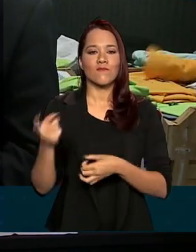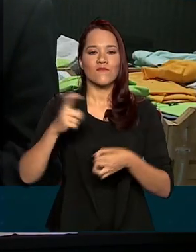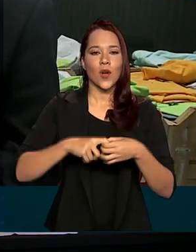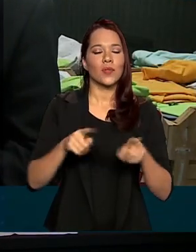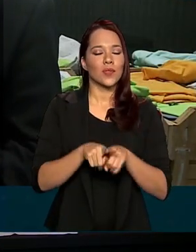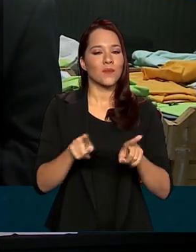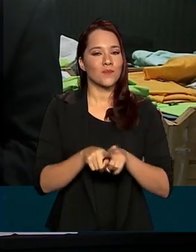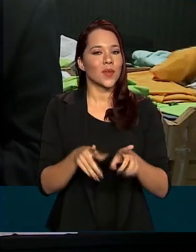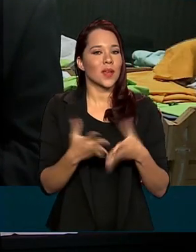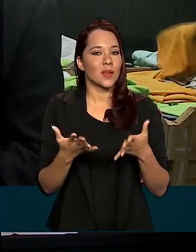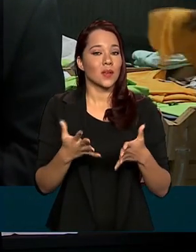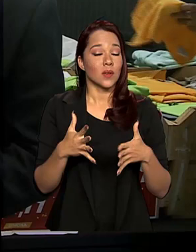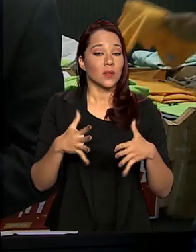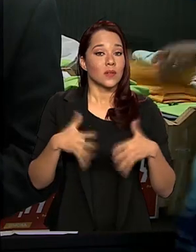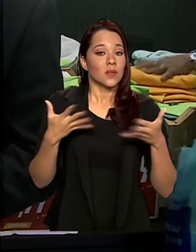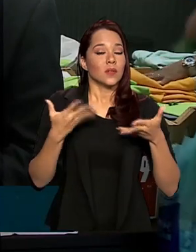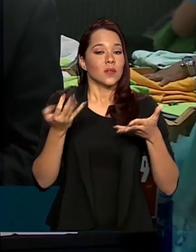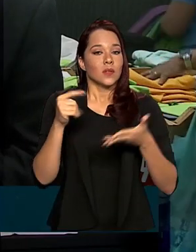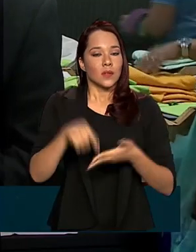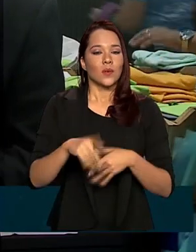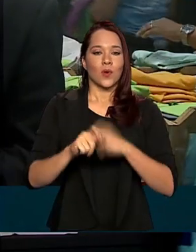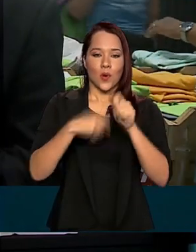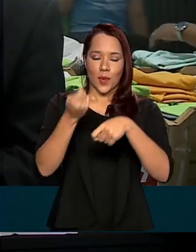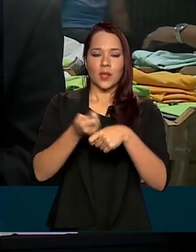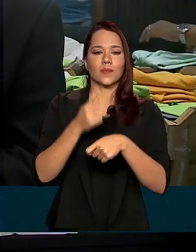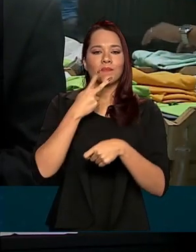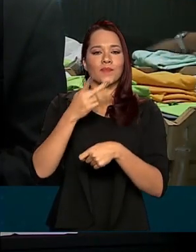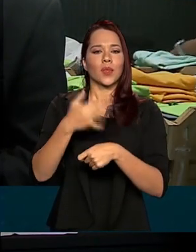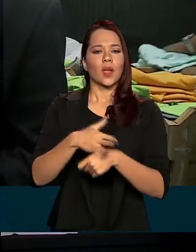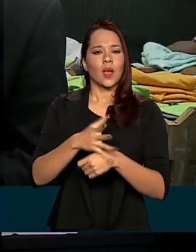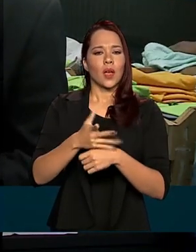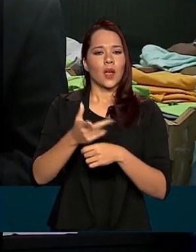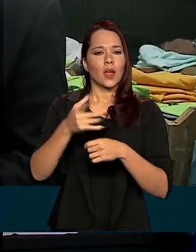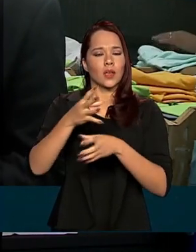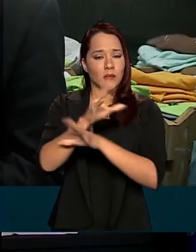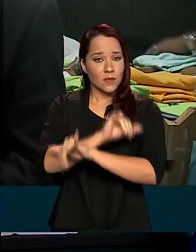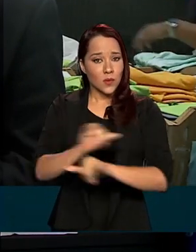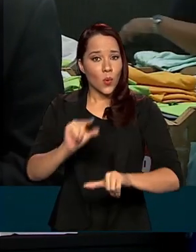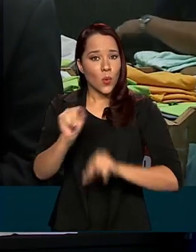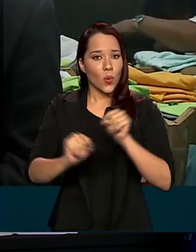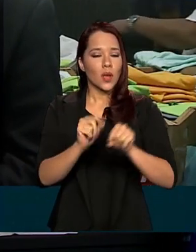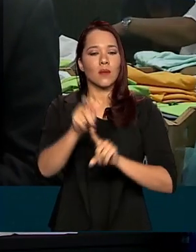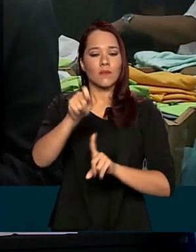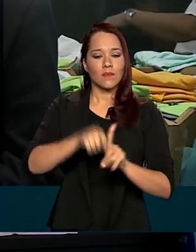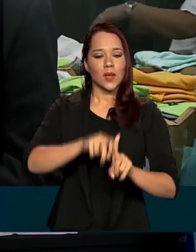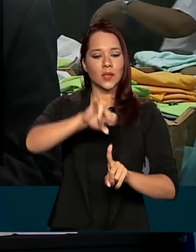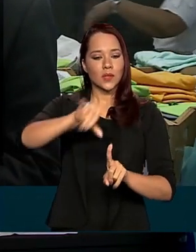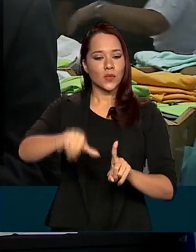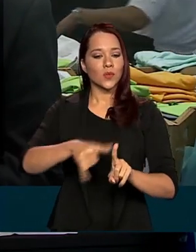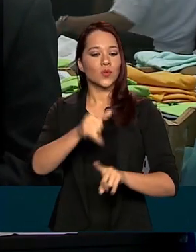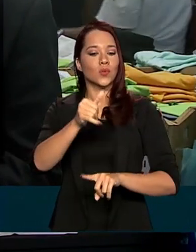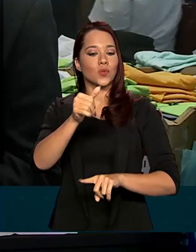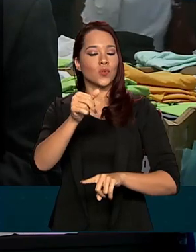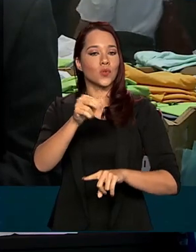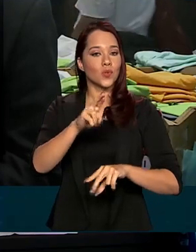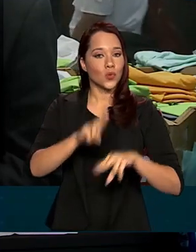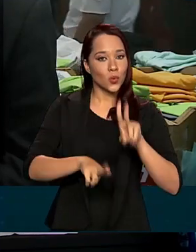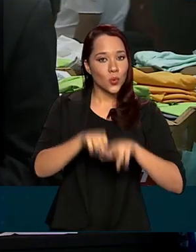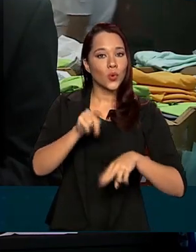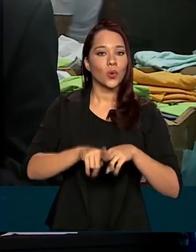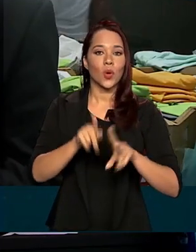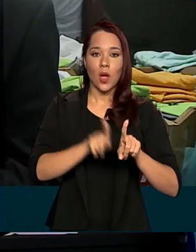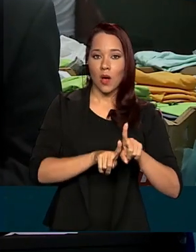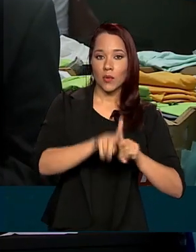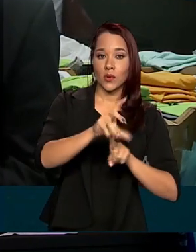otimismo do comércio. Um levantamento realizado pela Fundação de Túlio Vargas revelou que em junho o índice de confiança do setor subiu